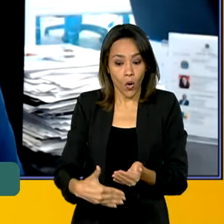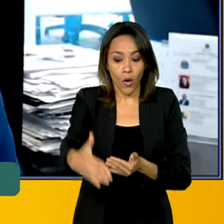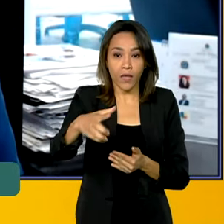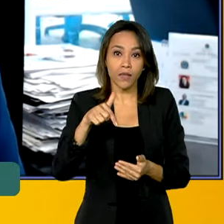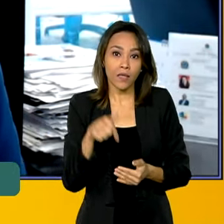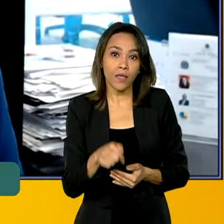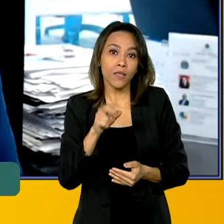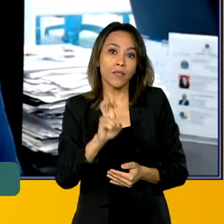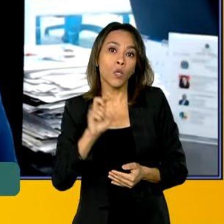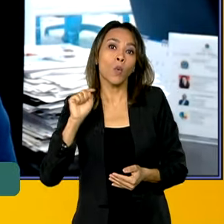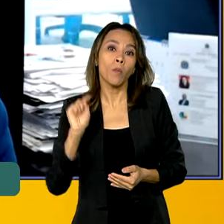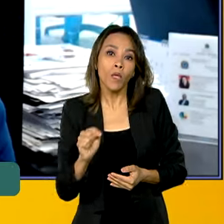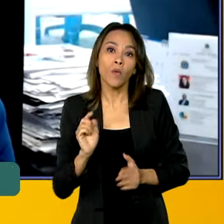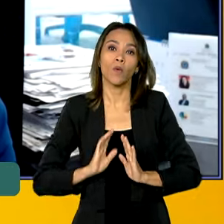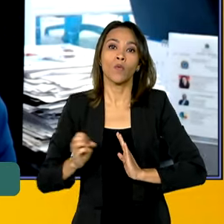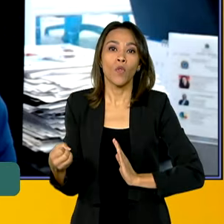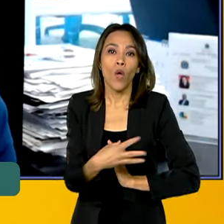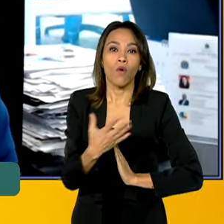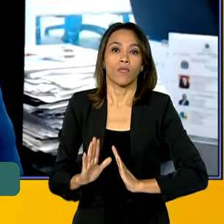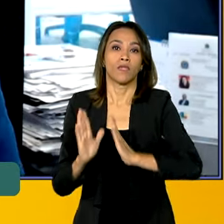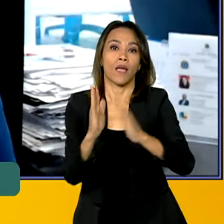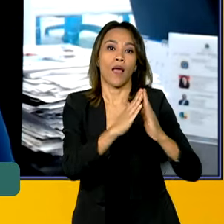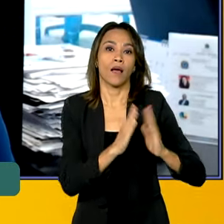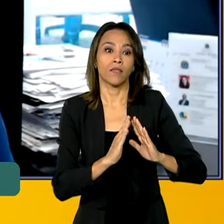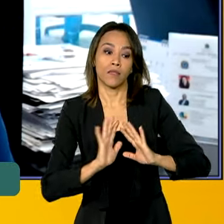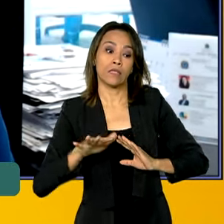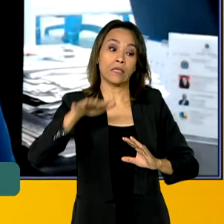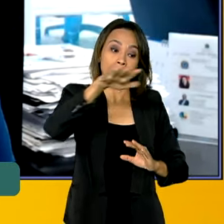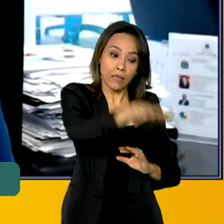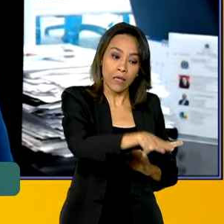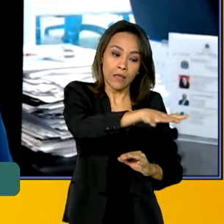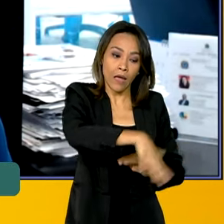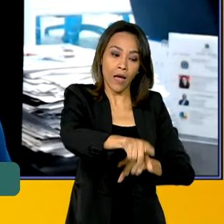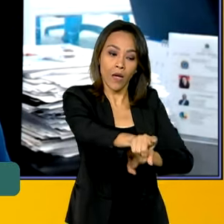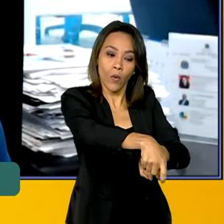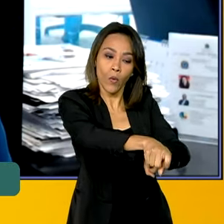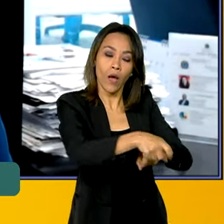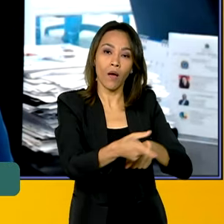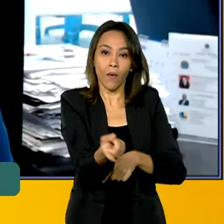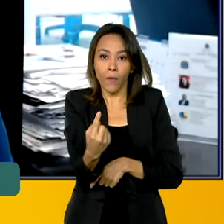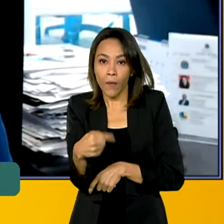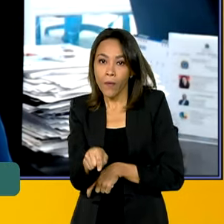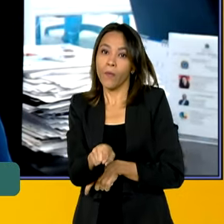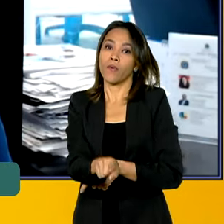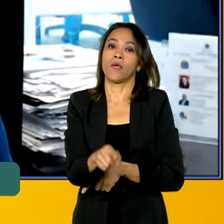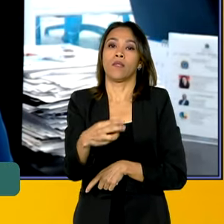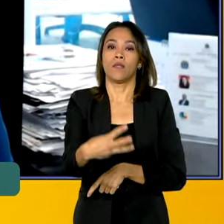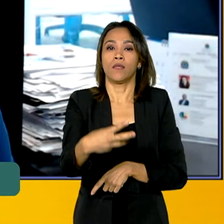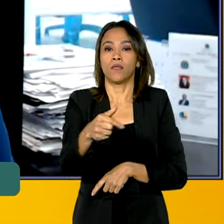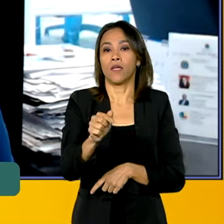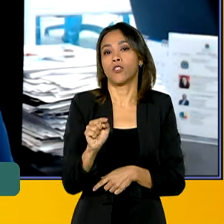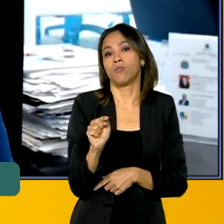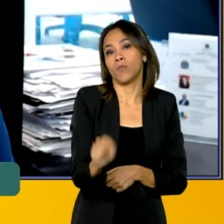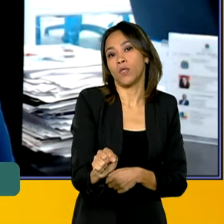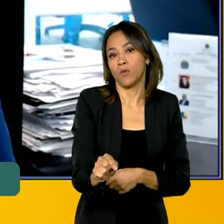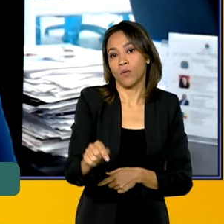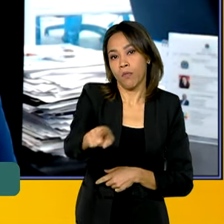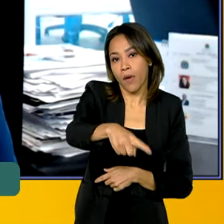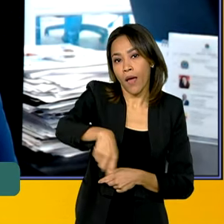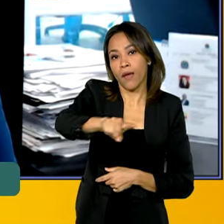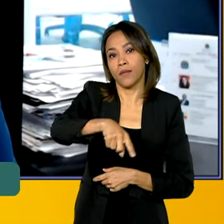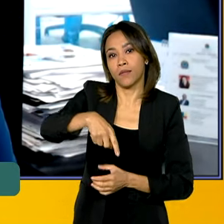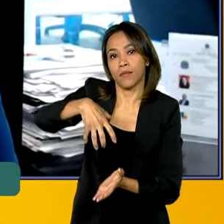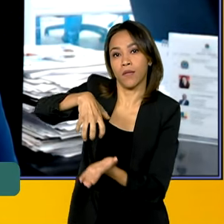novas unidades para o Minha Casa Minha Vida Rural e 37 mil para o Minha Casa Minha Vida Entidades.